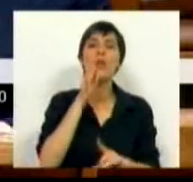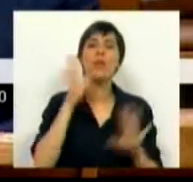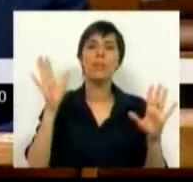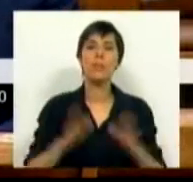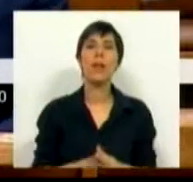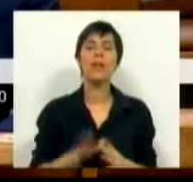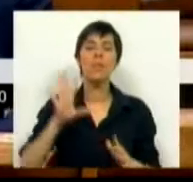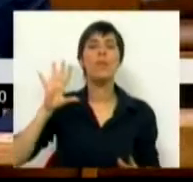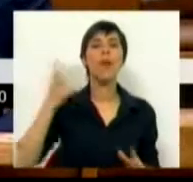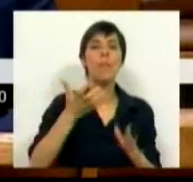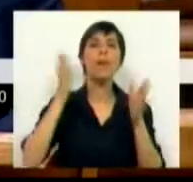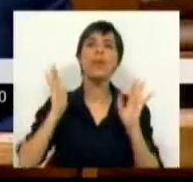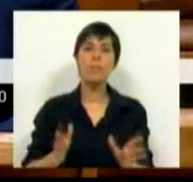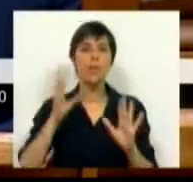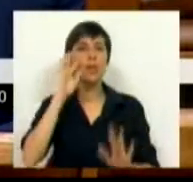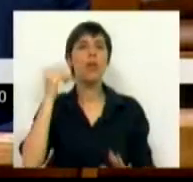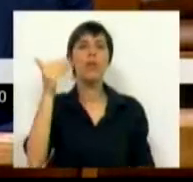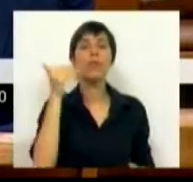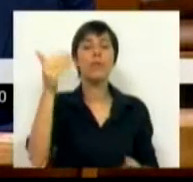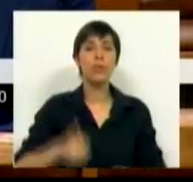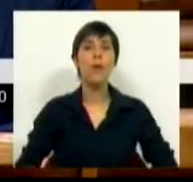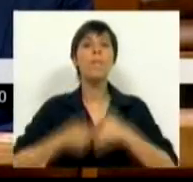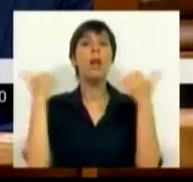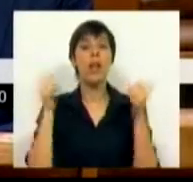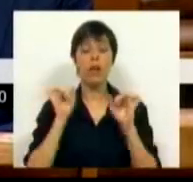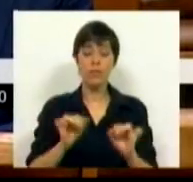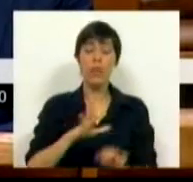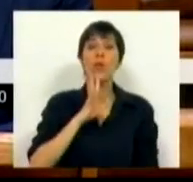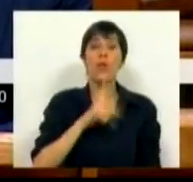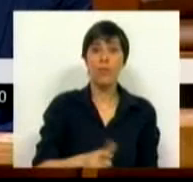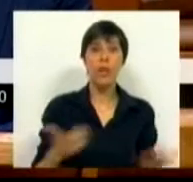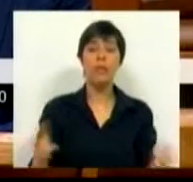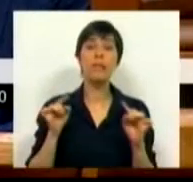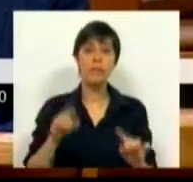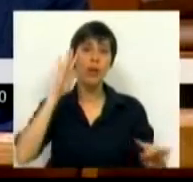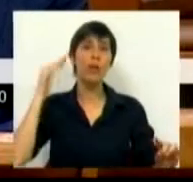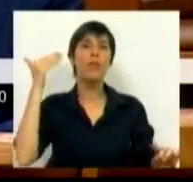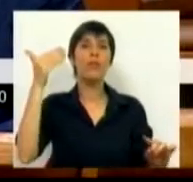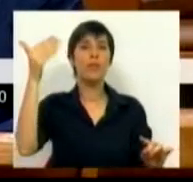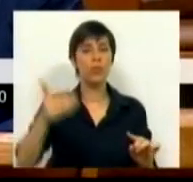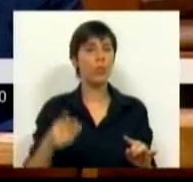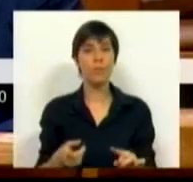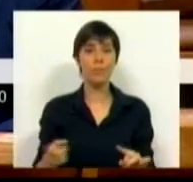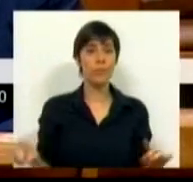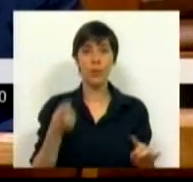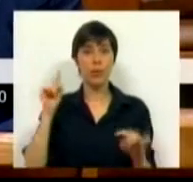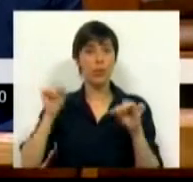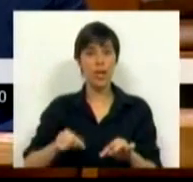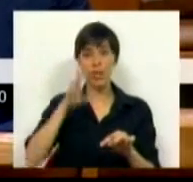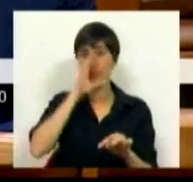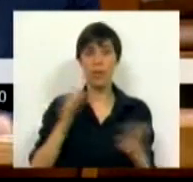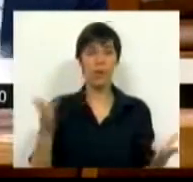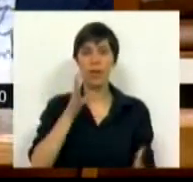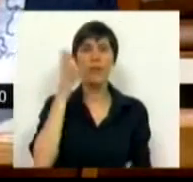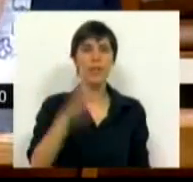deputados, o país tem de construir um futuro melhor para os seus filhos. E esse futuro já não passa por este governo,